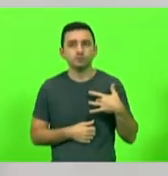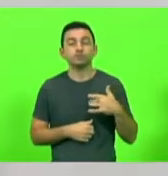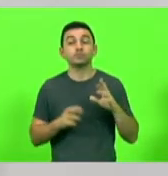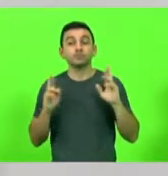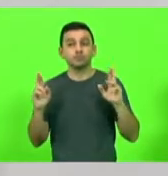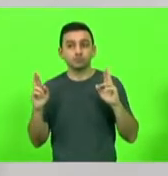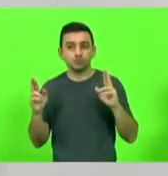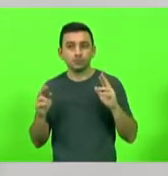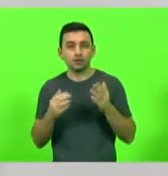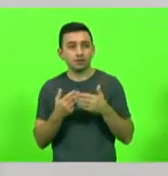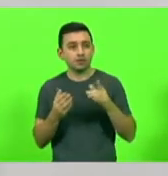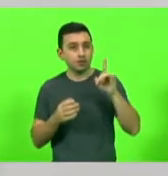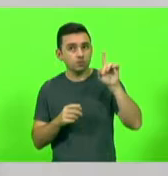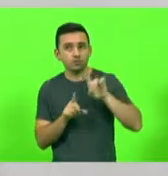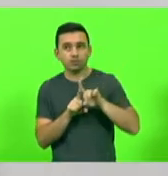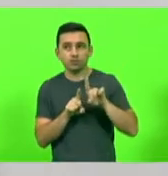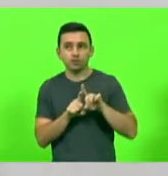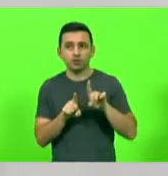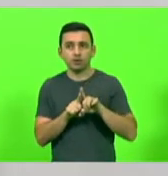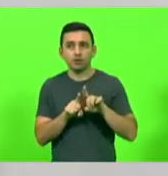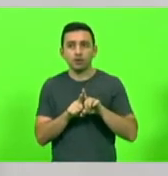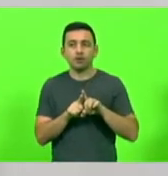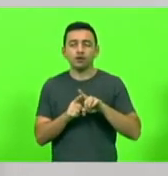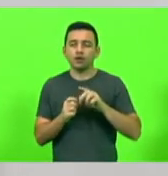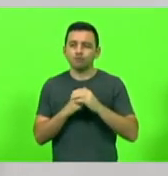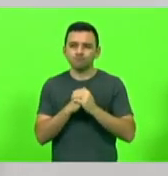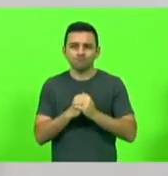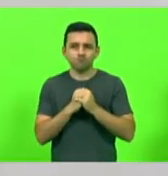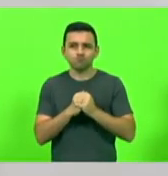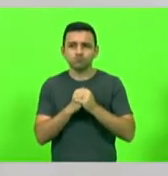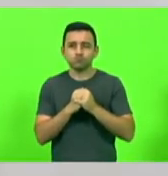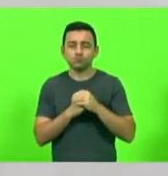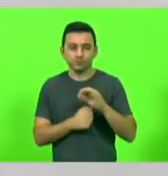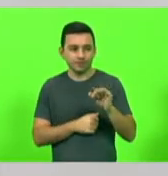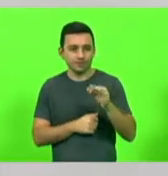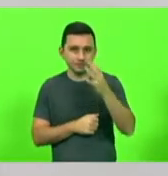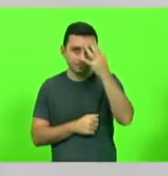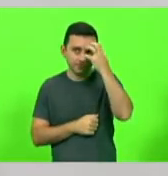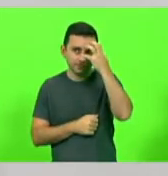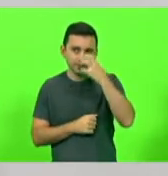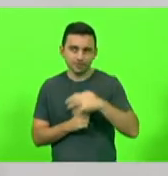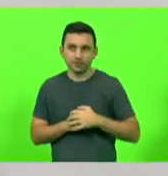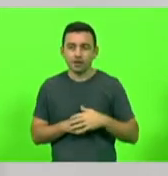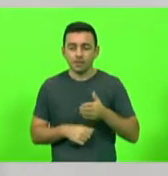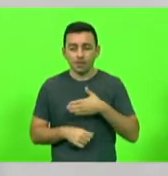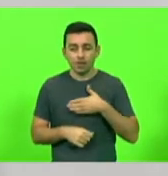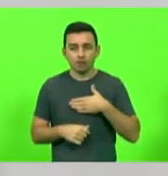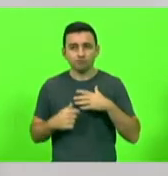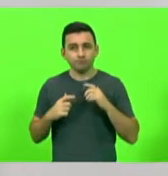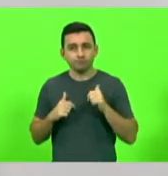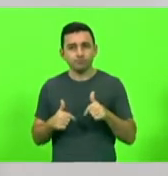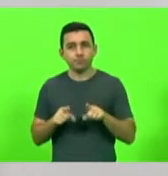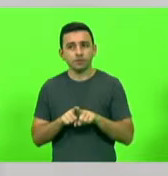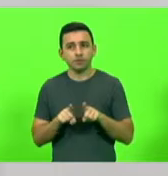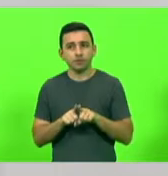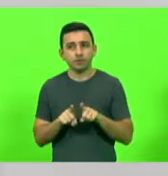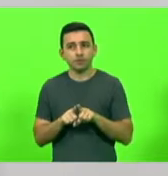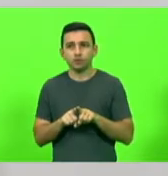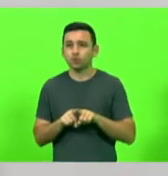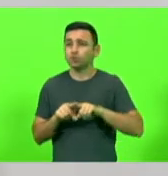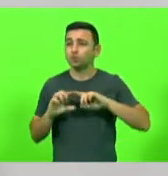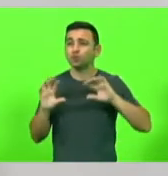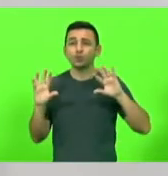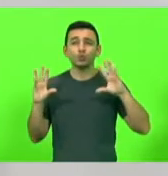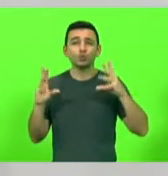a Deus, graças às orações, Ismael, graças à minha atitude, a tudo, a todo